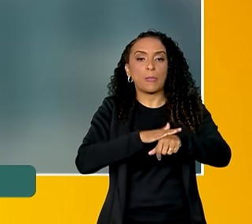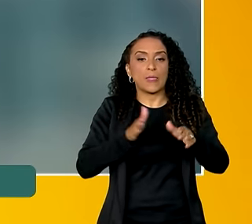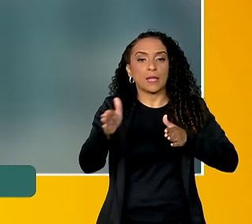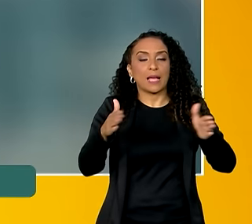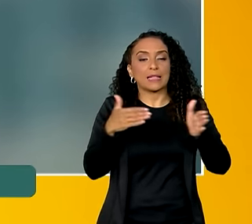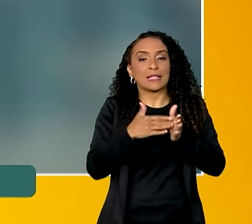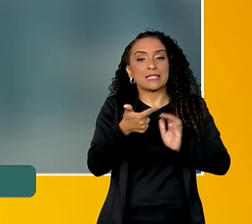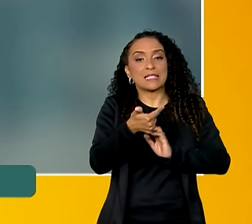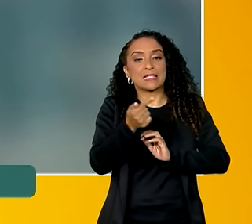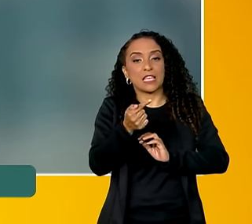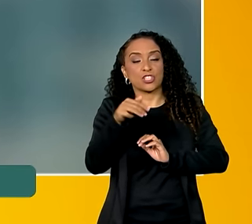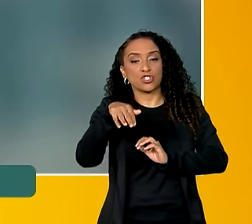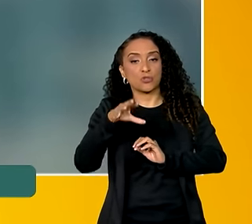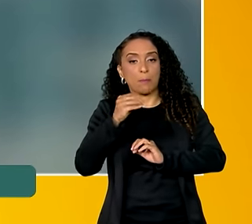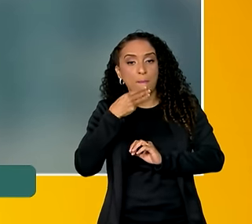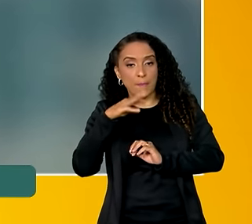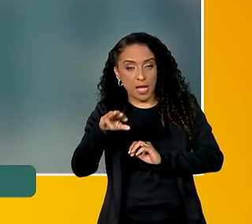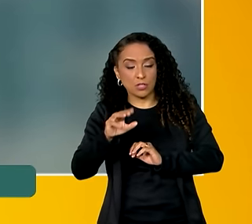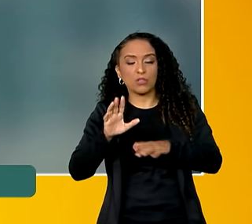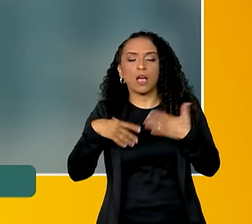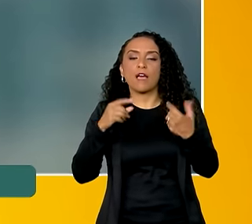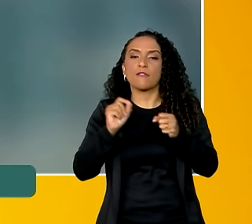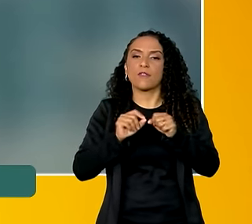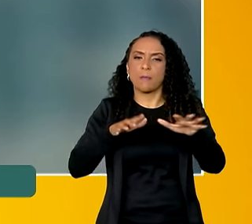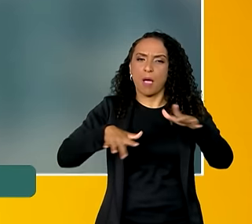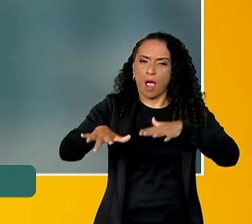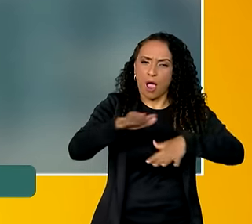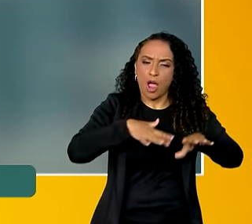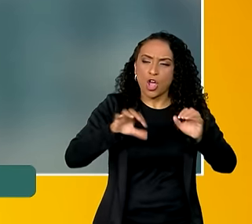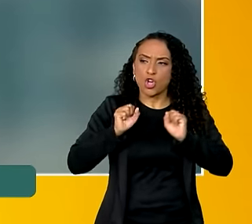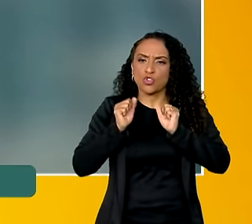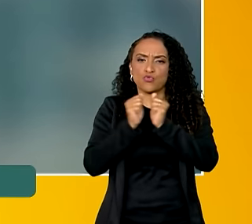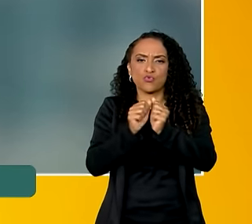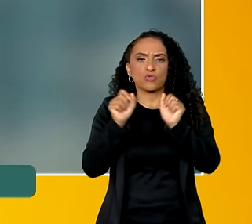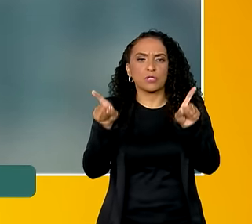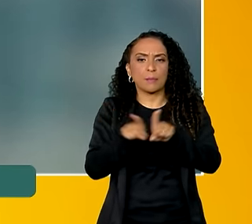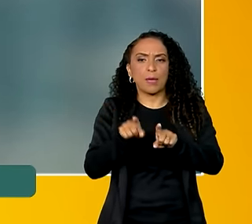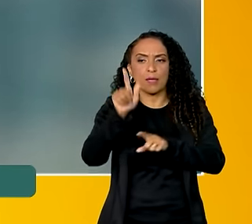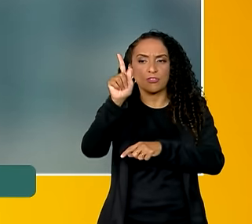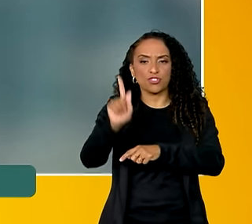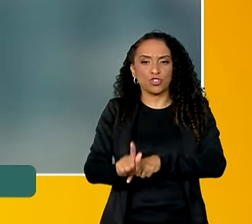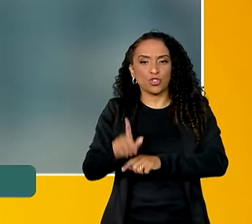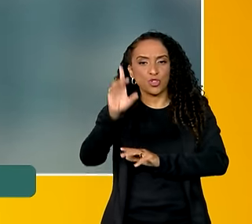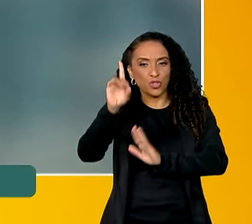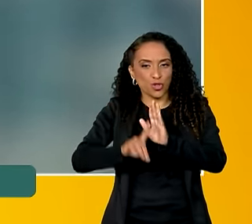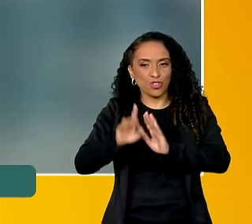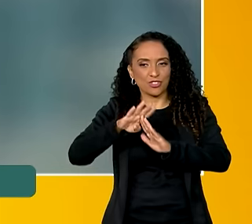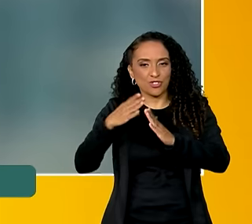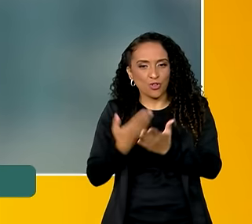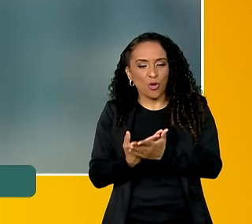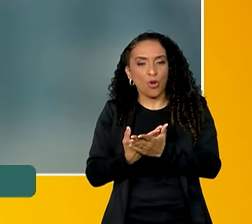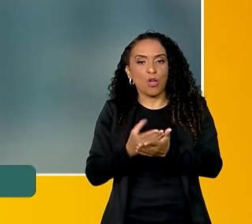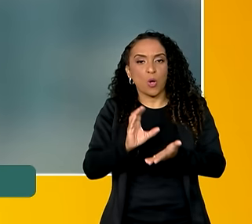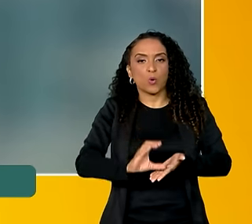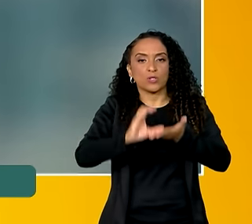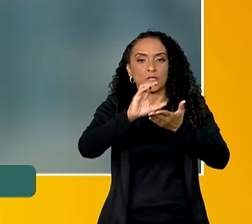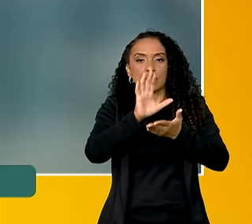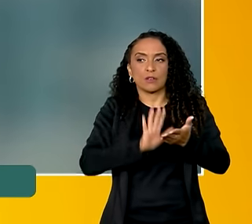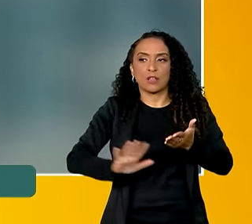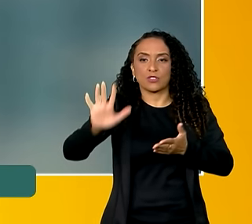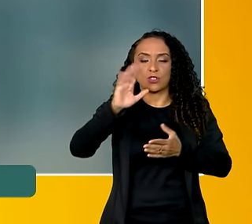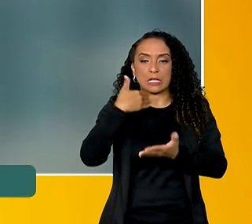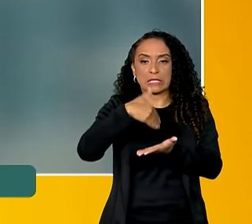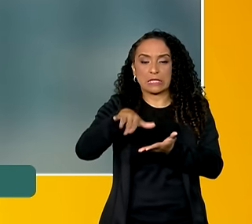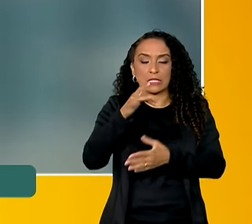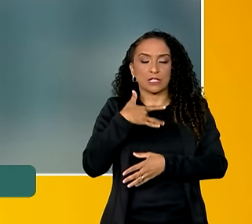17 de março. E aí, fizemos uma grande mobilização, junto também aos gestores municipais, envolvendo o Conselho Nacional de Secretários